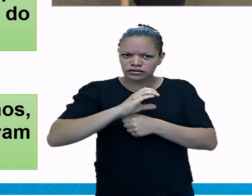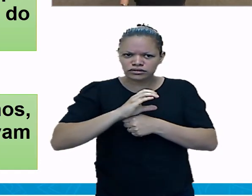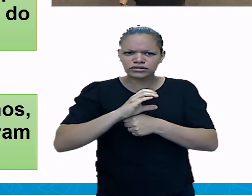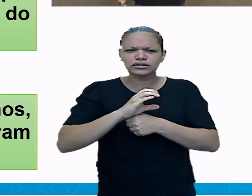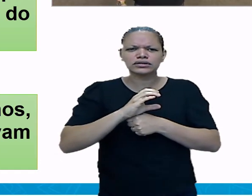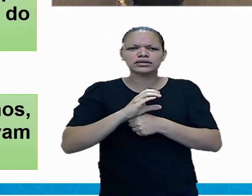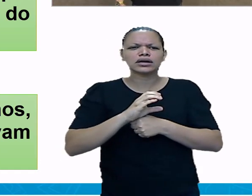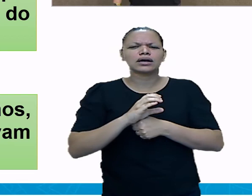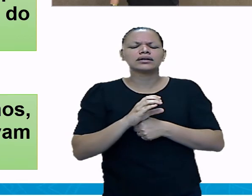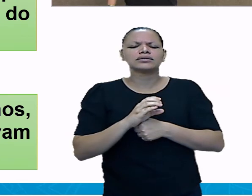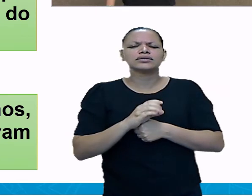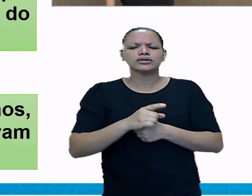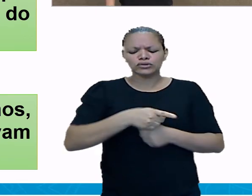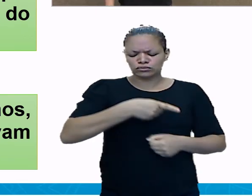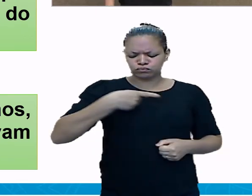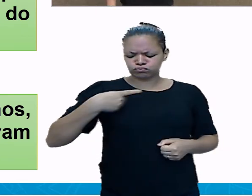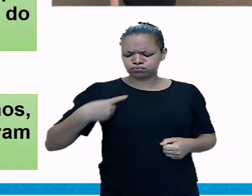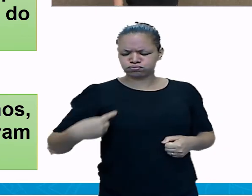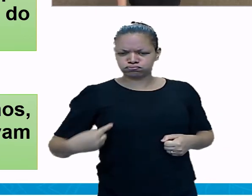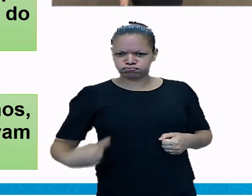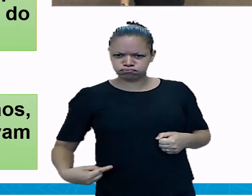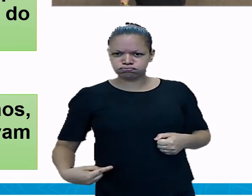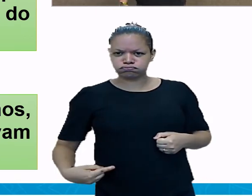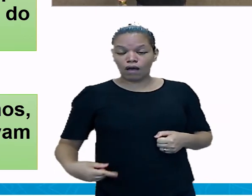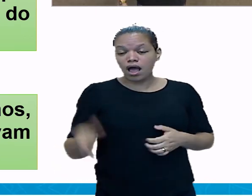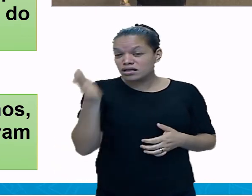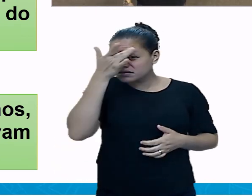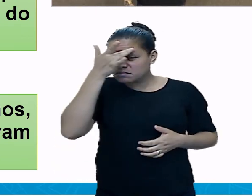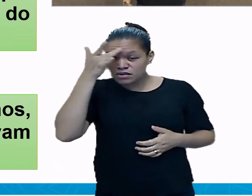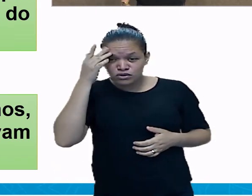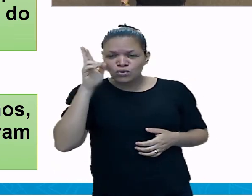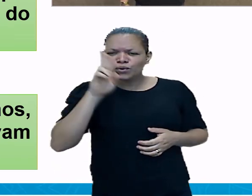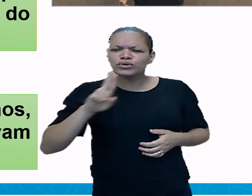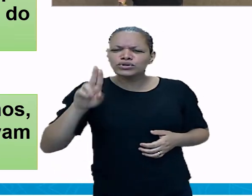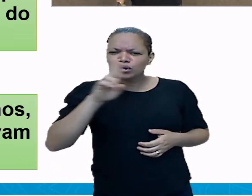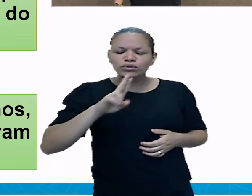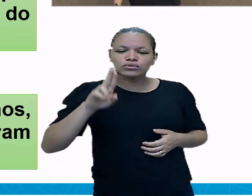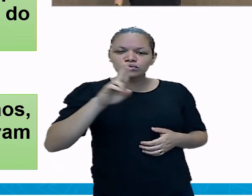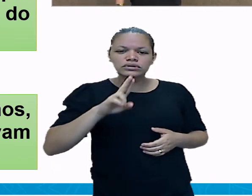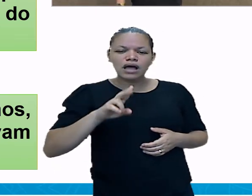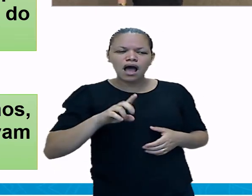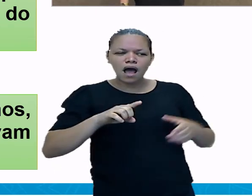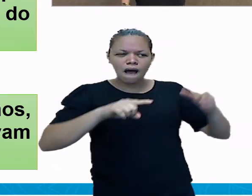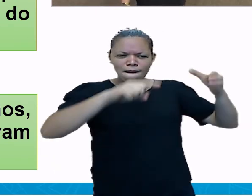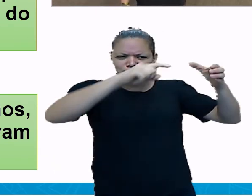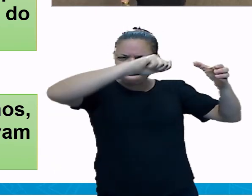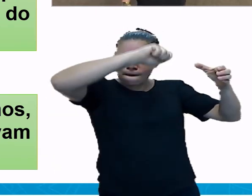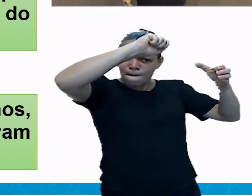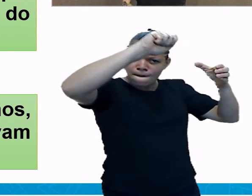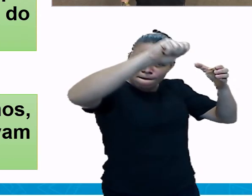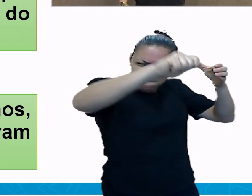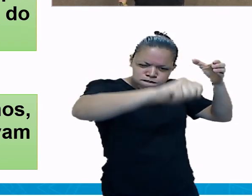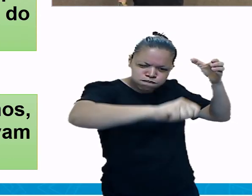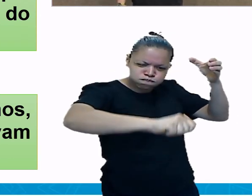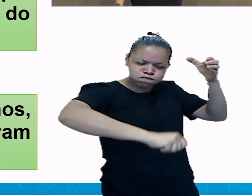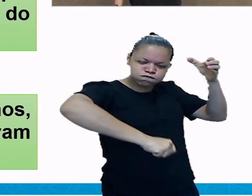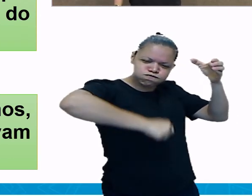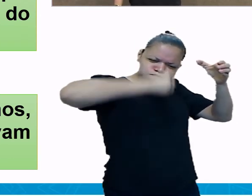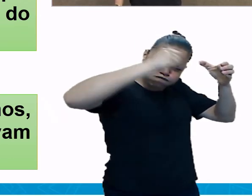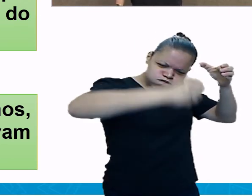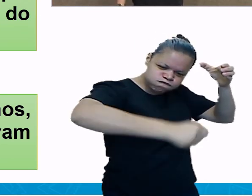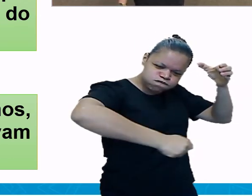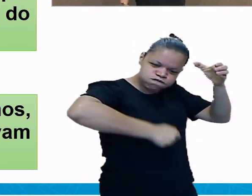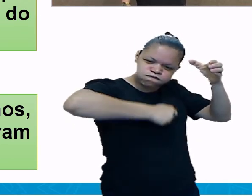usavam moinhos para bombear água do cotidiano? Esse povo é avançado mesmo, né?